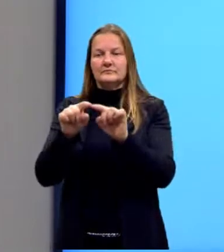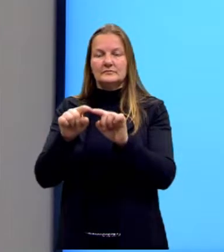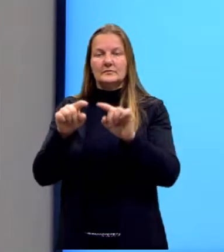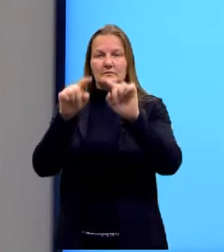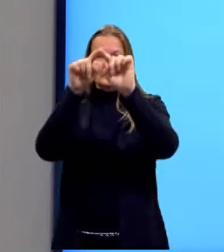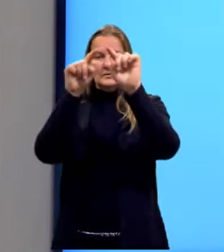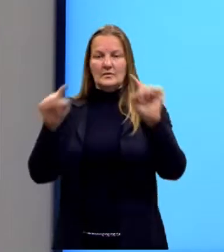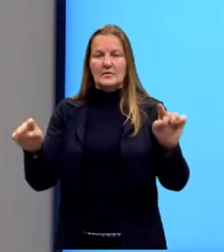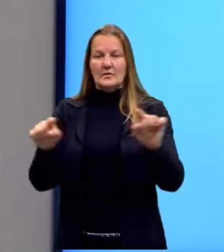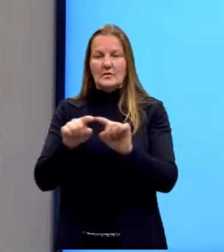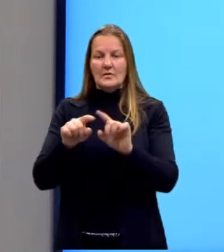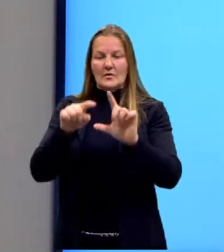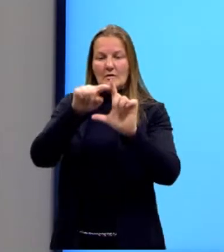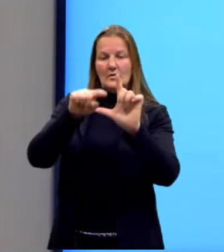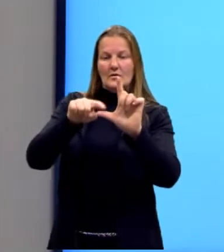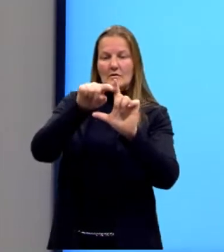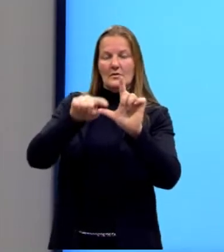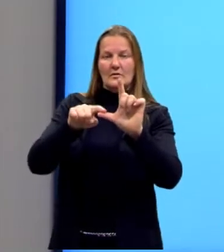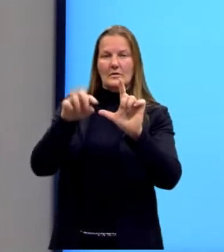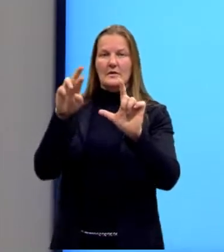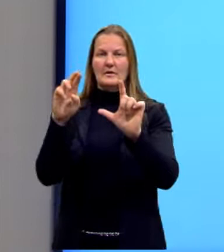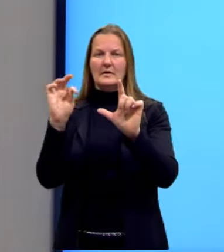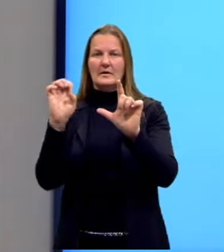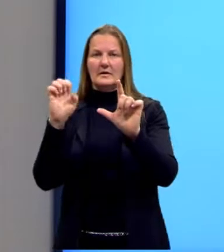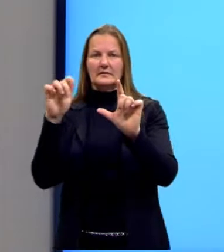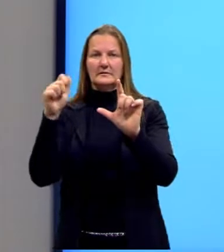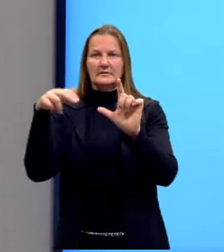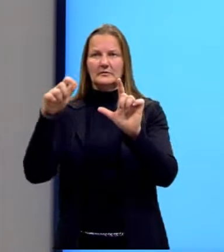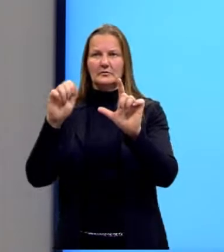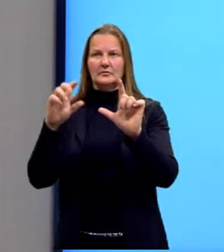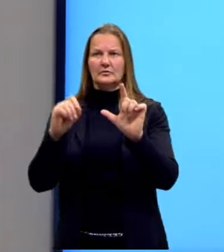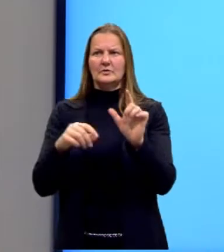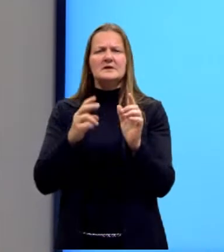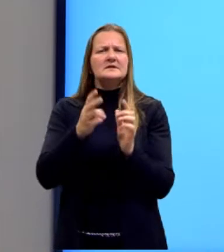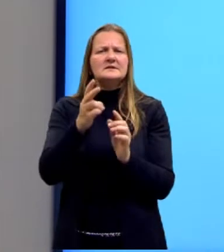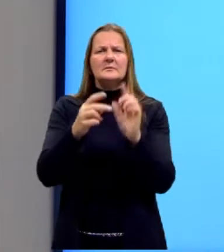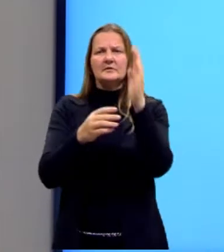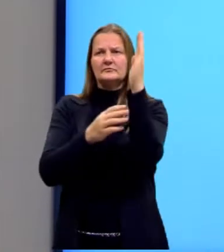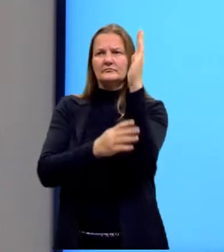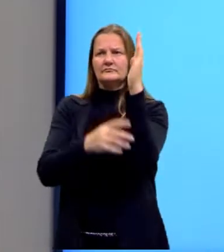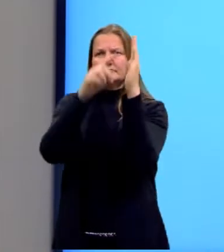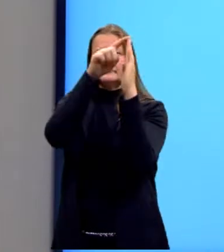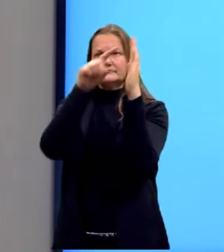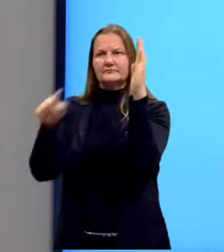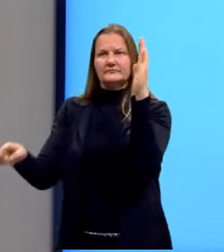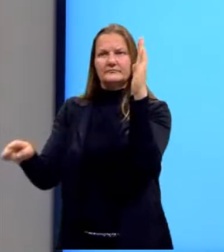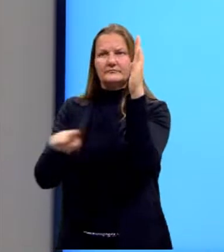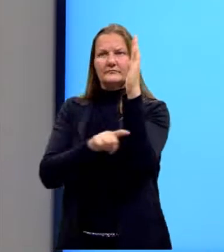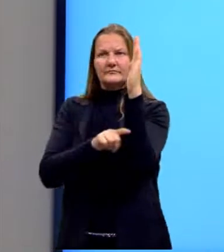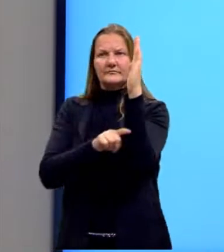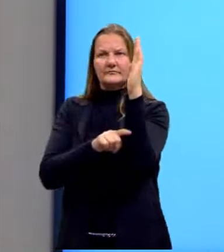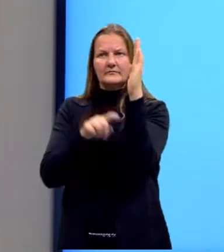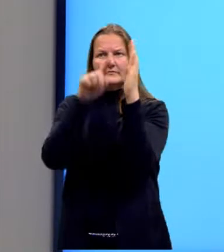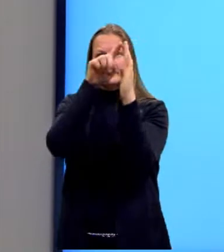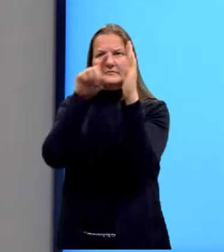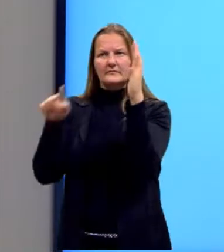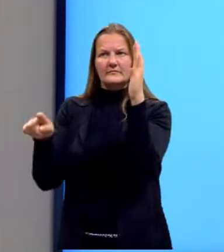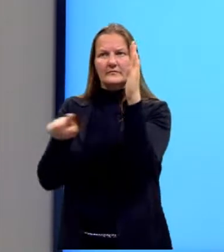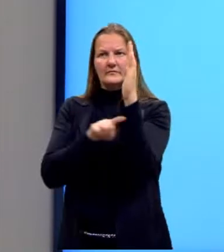proporção entre os lados de um triângulo deste tipo, é possível definir o que conhecemos como razões